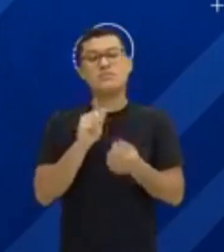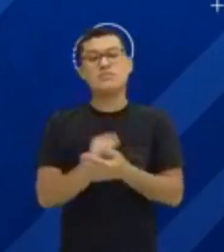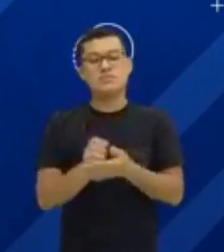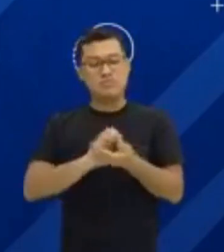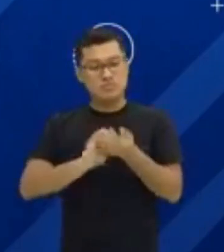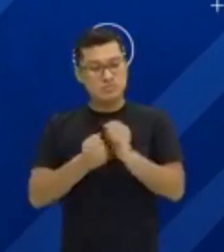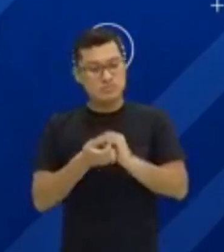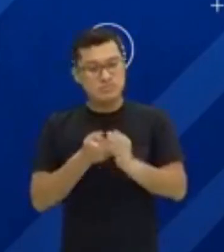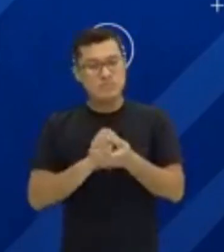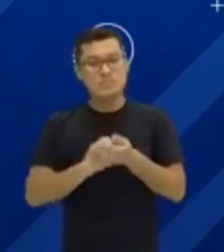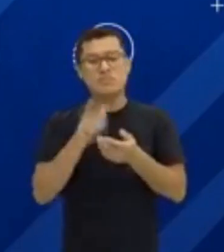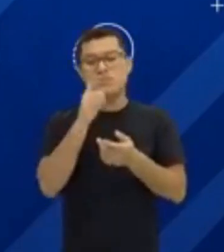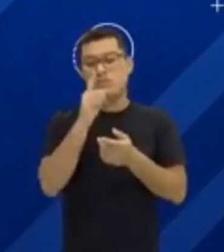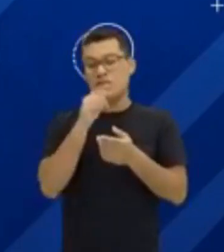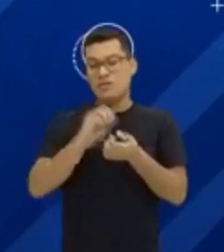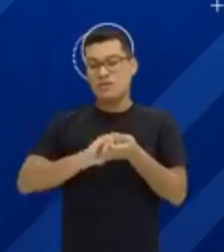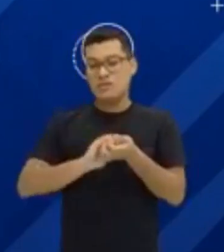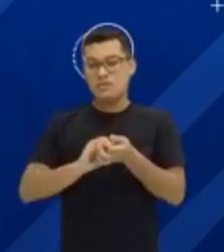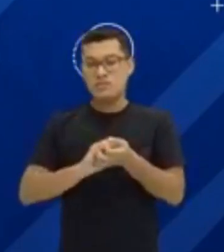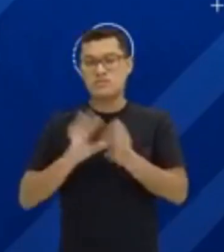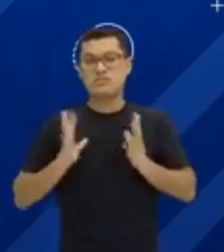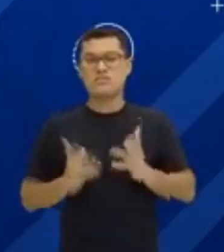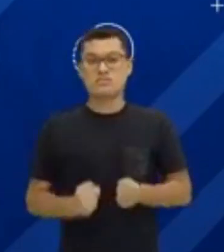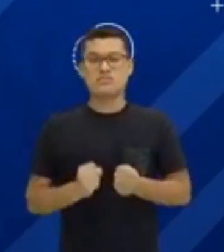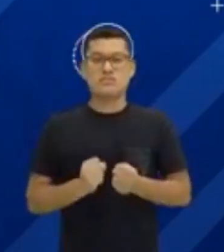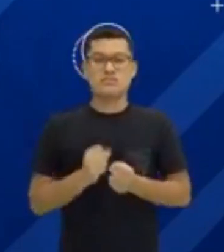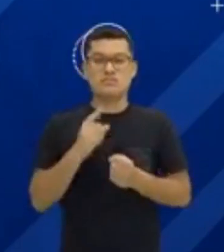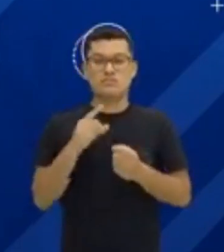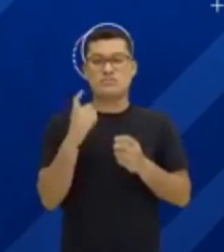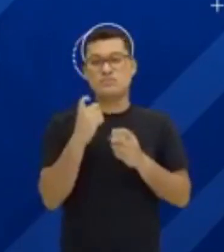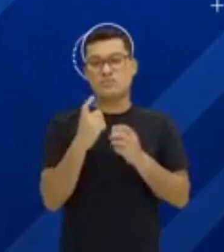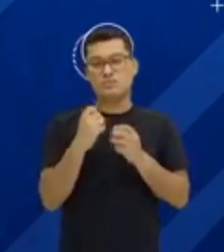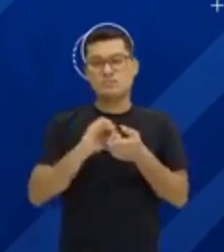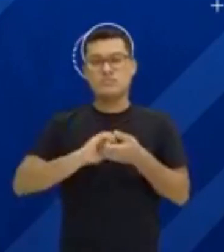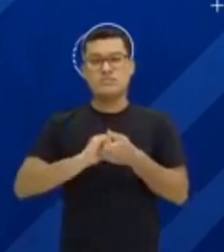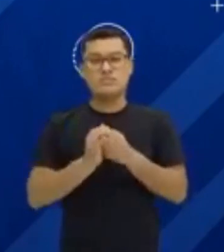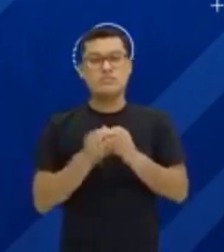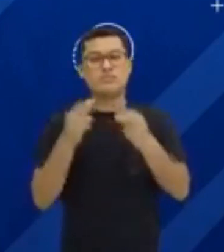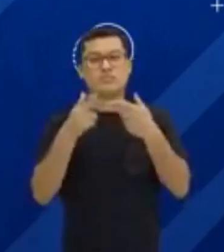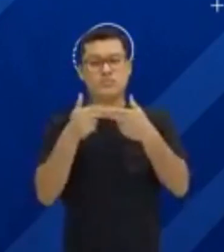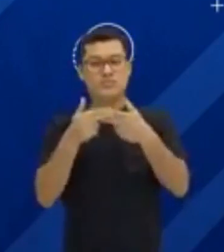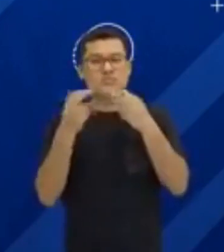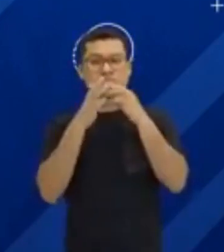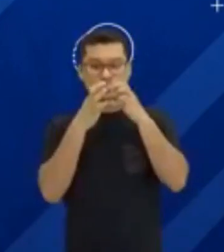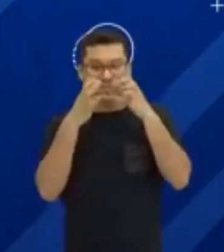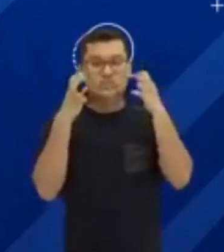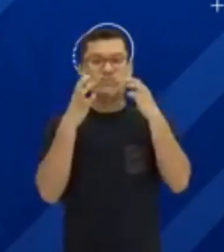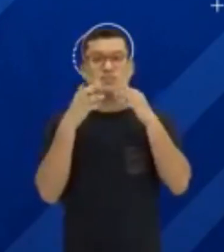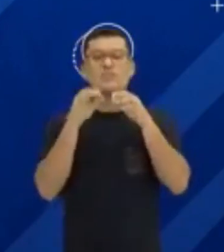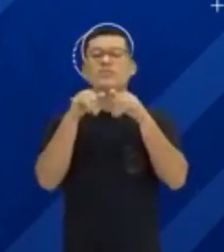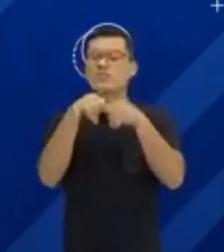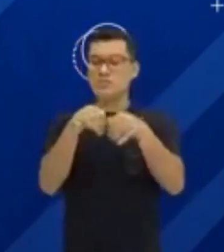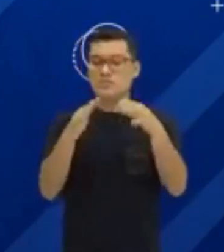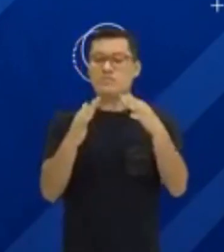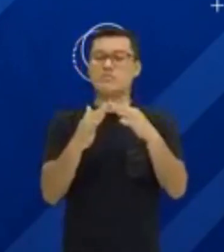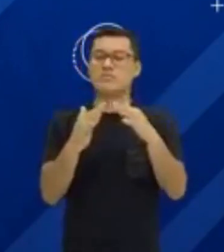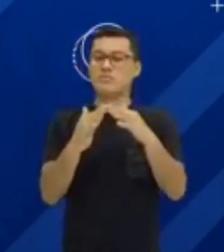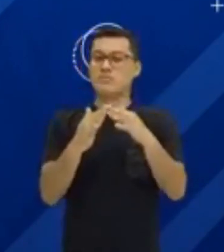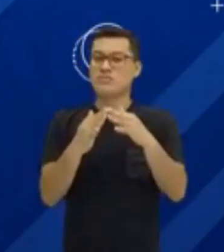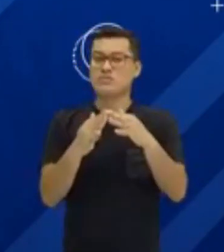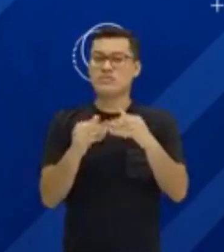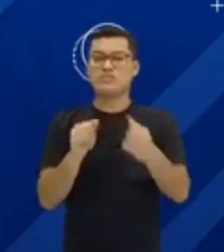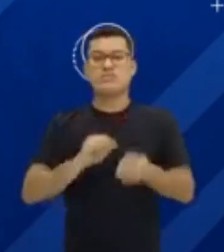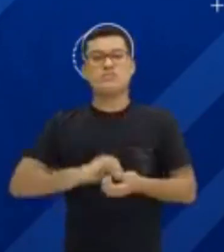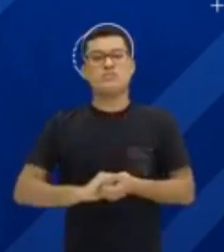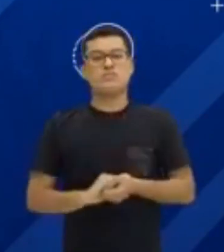Lave bem as mãos com água e sabão ou álcool em gel. Use máscara, evite sair de casa sem necessidade.